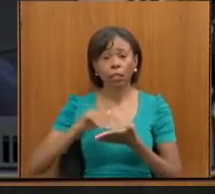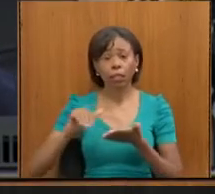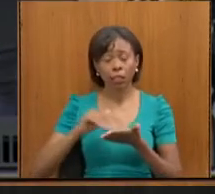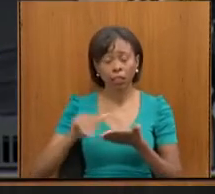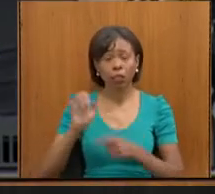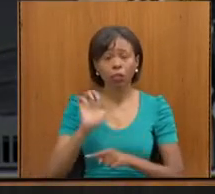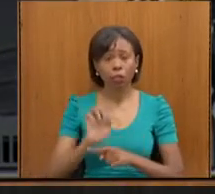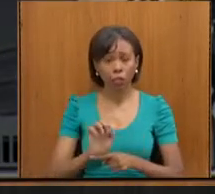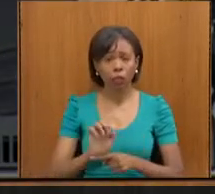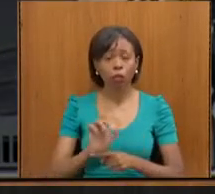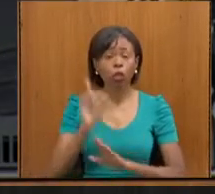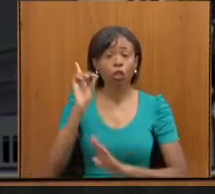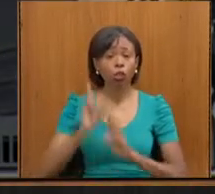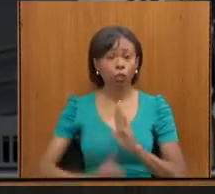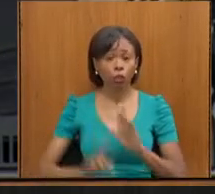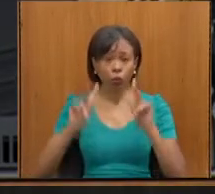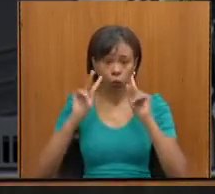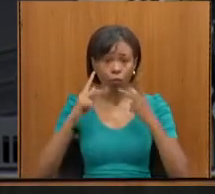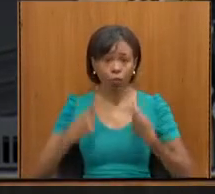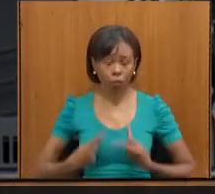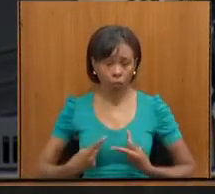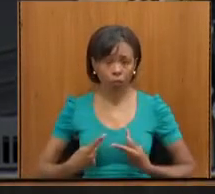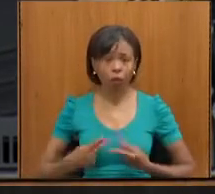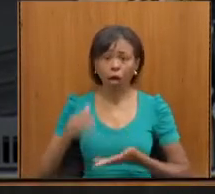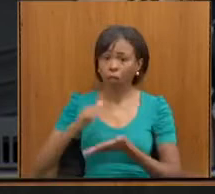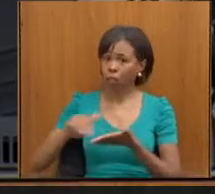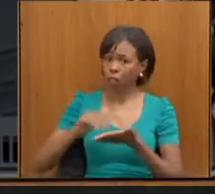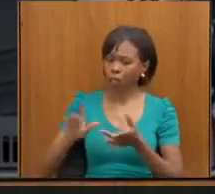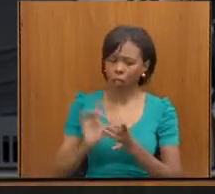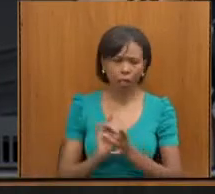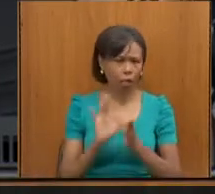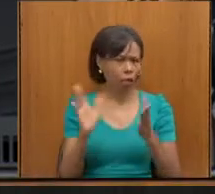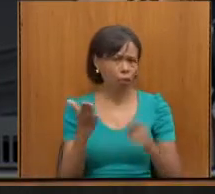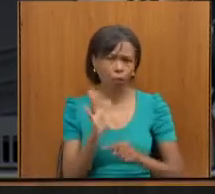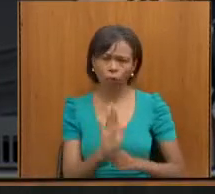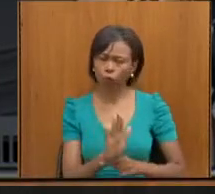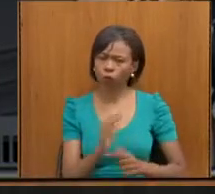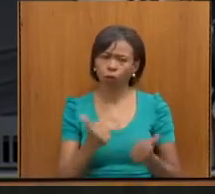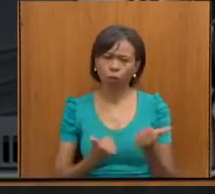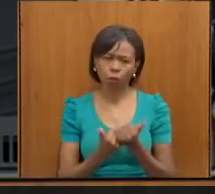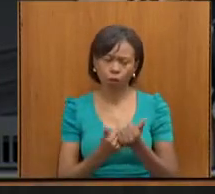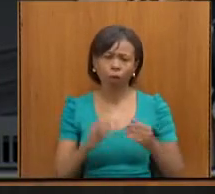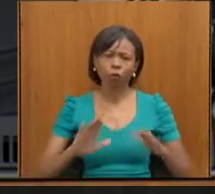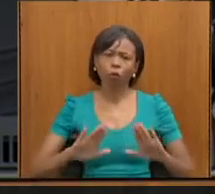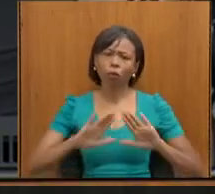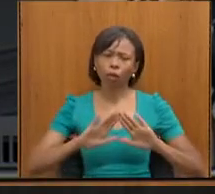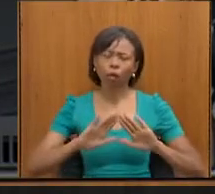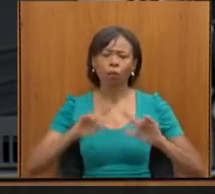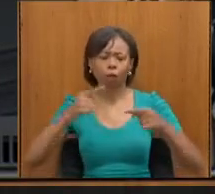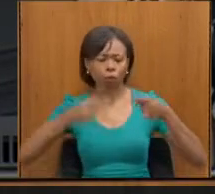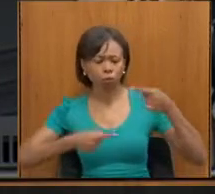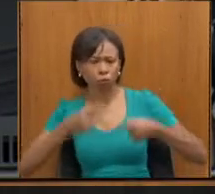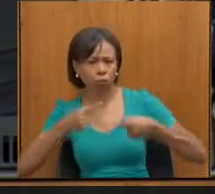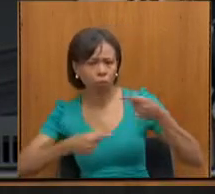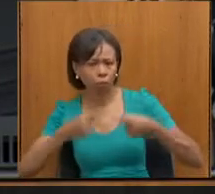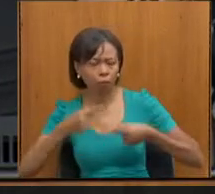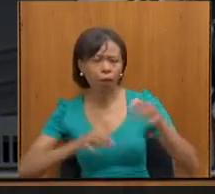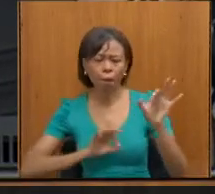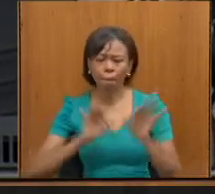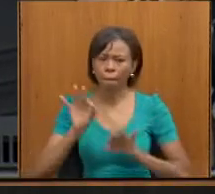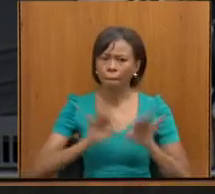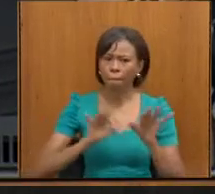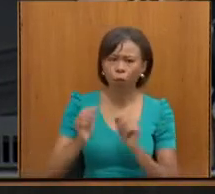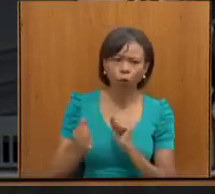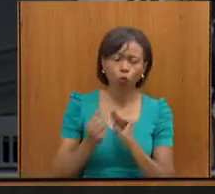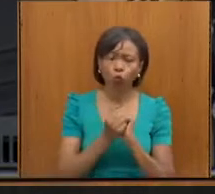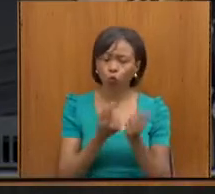se coloca, como sempre esteve, à disposição dessa Casa para dialogar, para construirmos em conjunto,